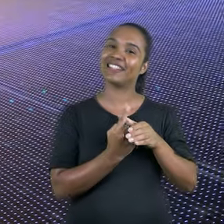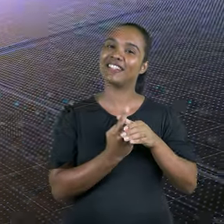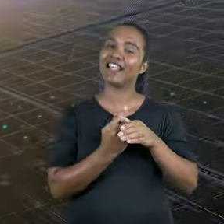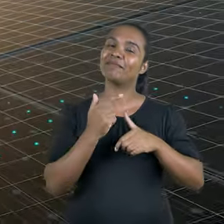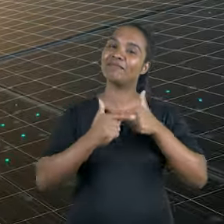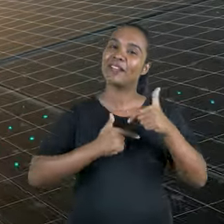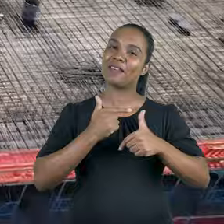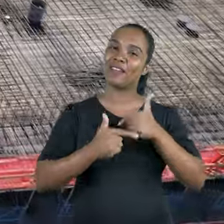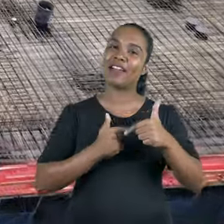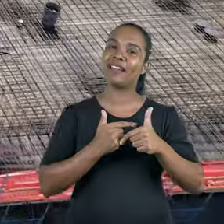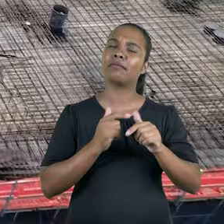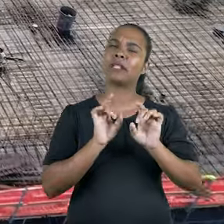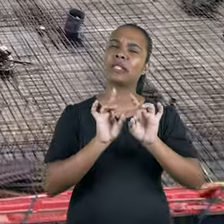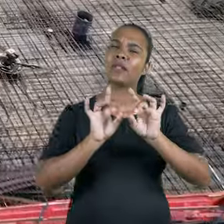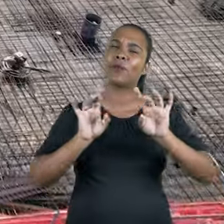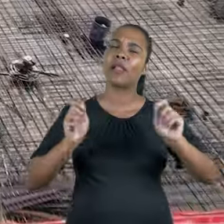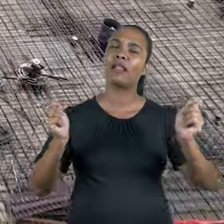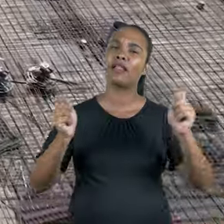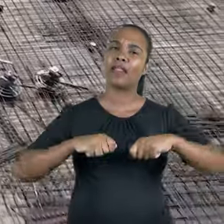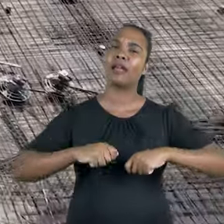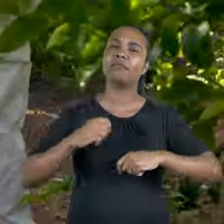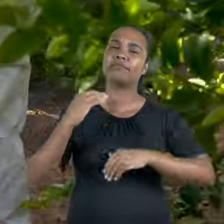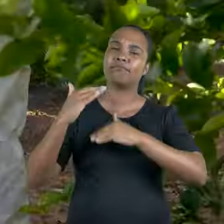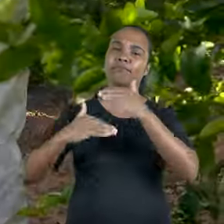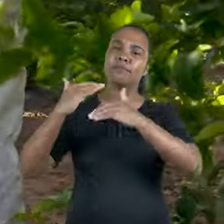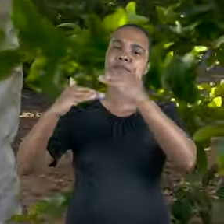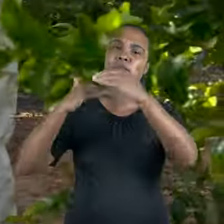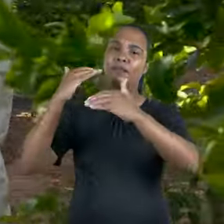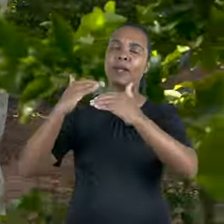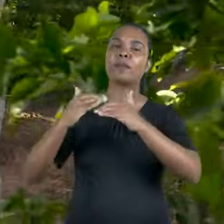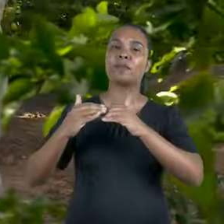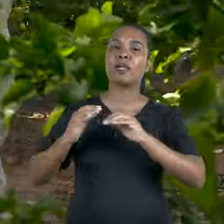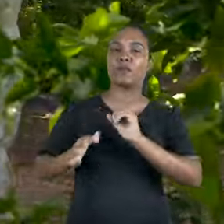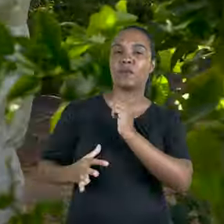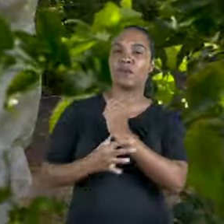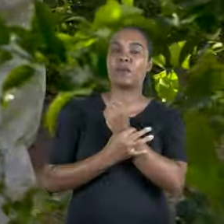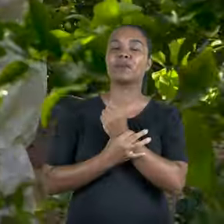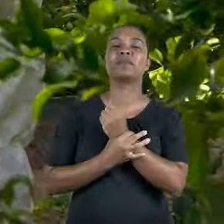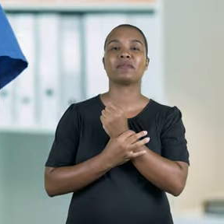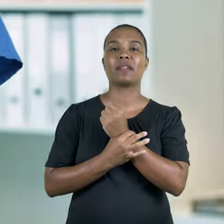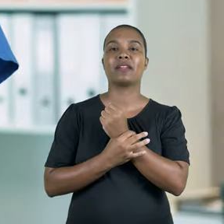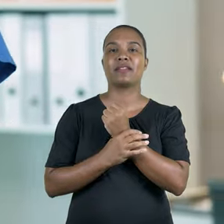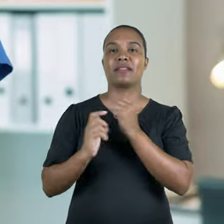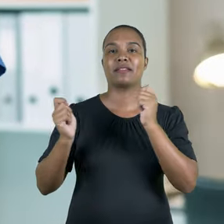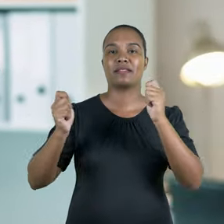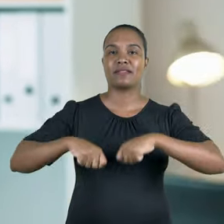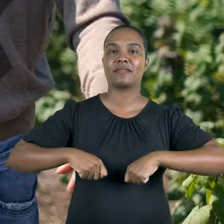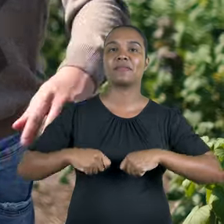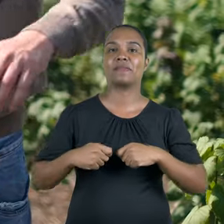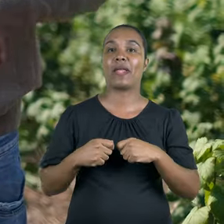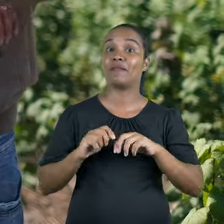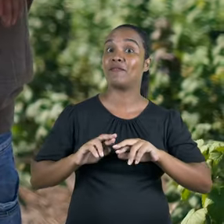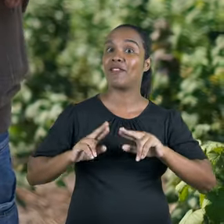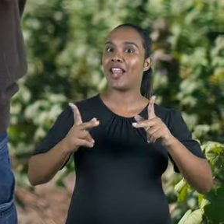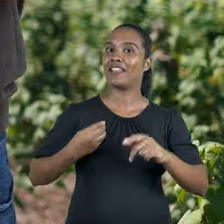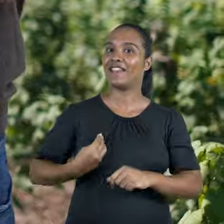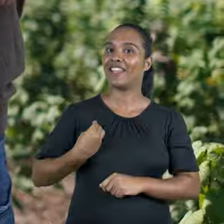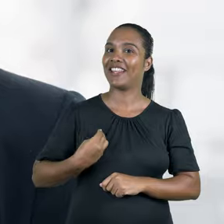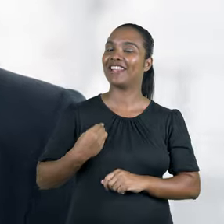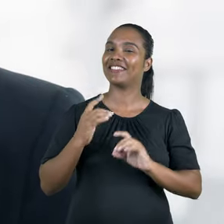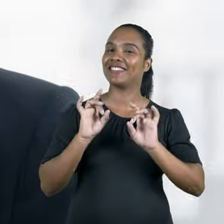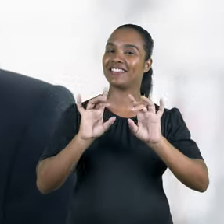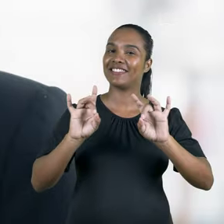nessa jornada. Cada um pode contribuir para um meio ambiente de trabalho mais seguro. Sua participação faz a diferença.